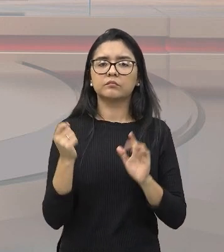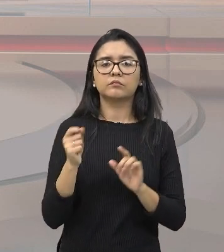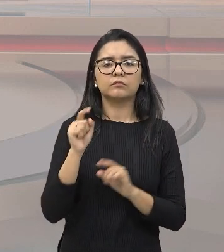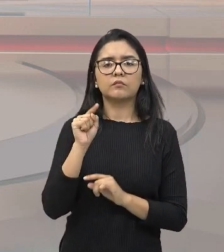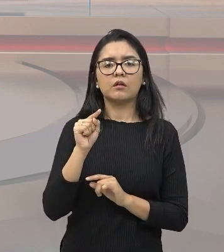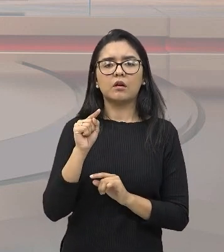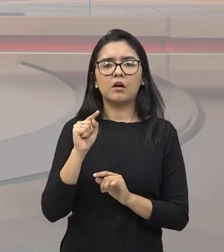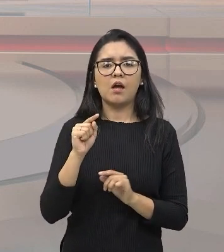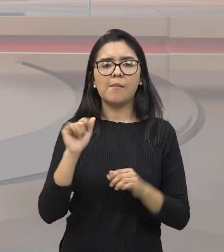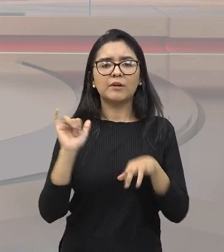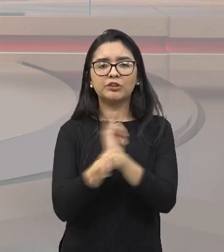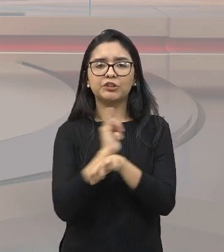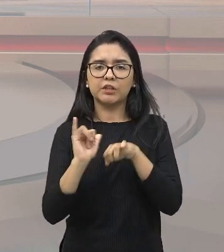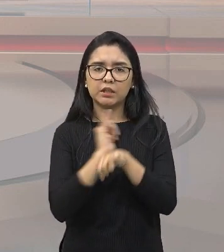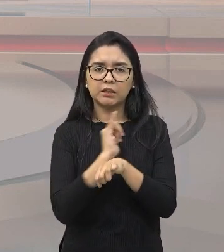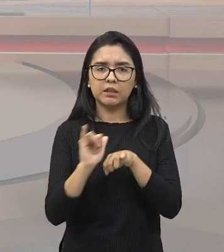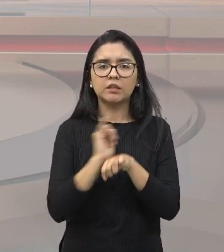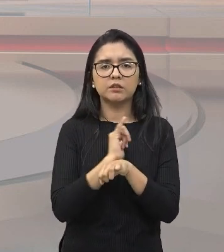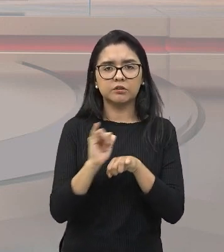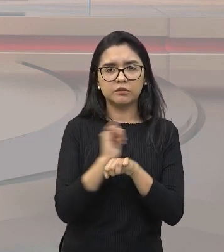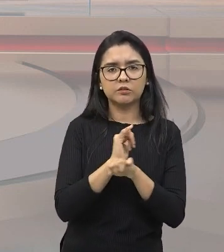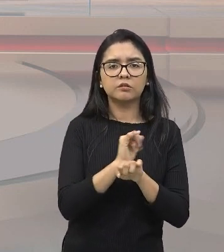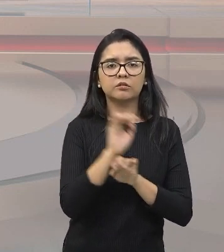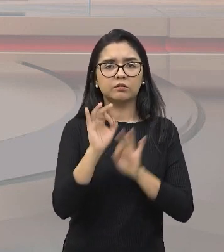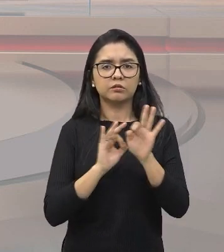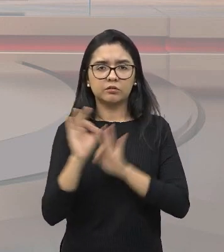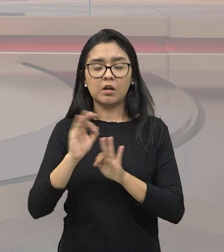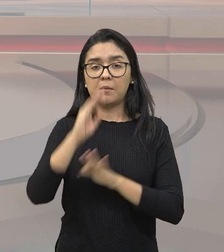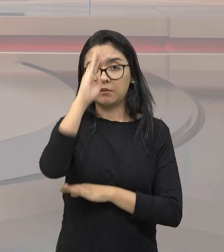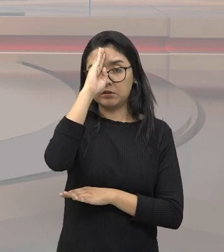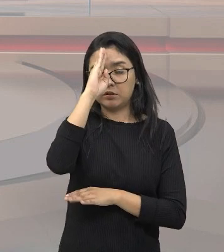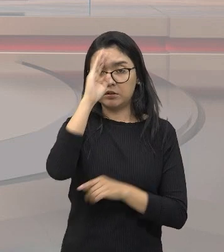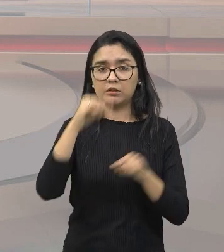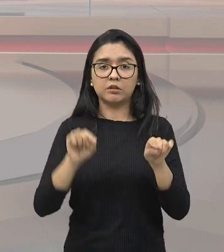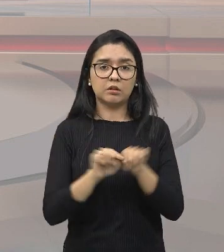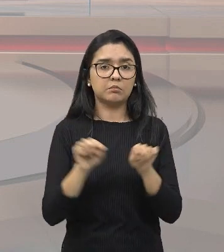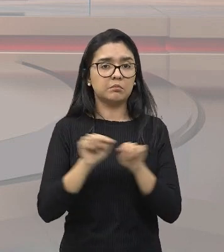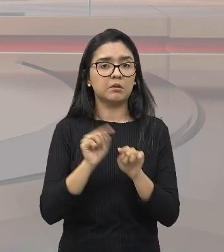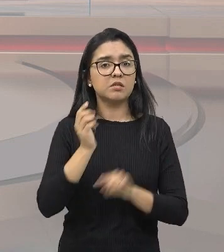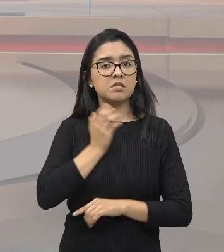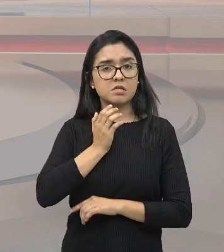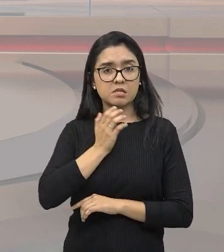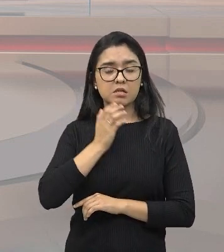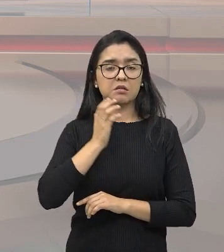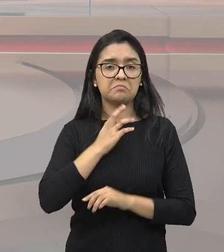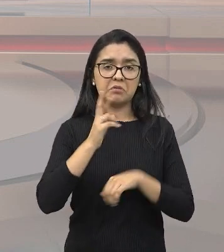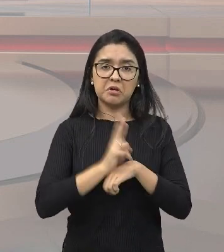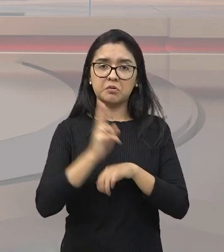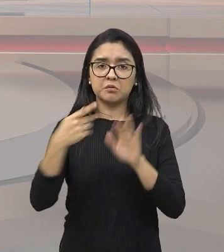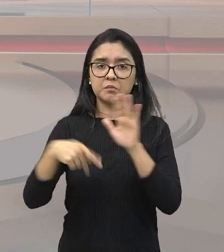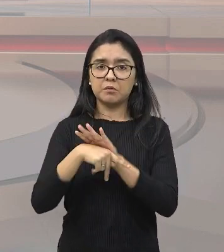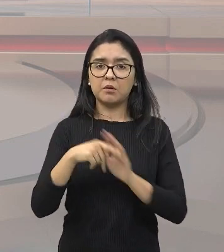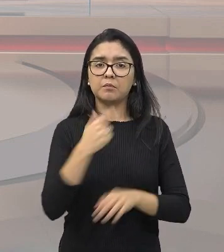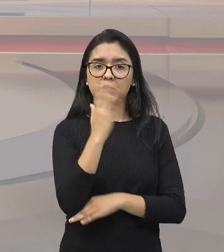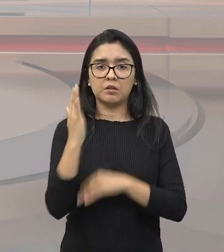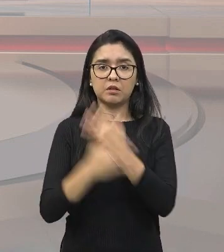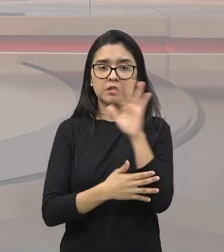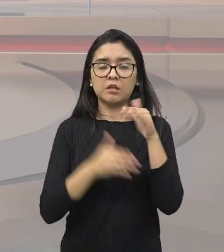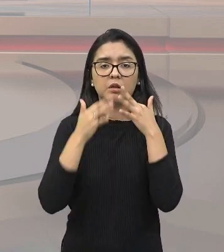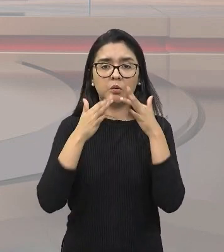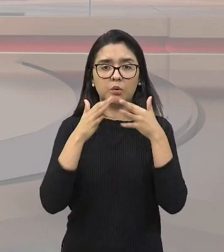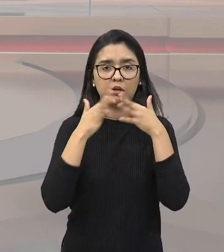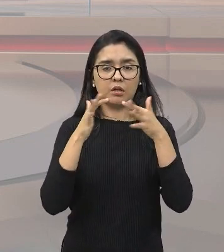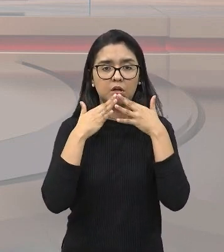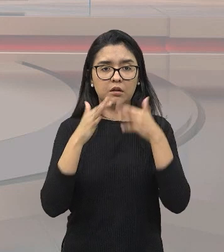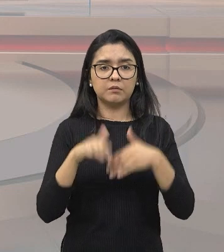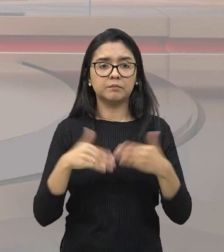ponto geográfico estratégico na questão militar e também muito rico em recursos naturais a serem explorados. Isso fazia